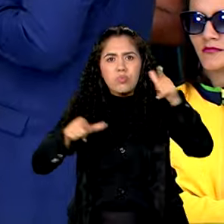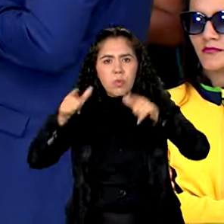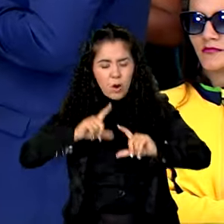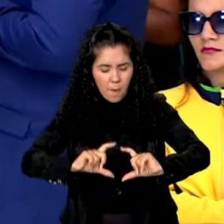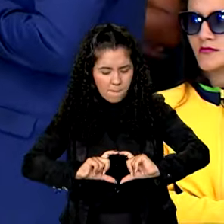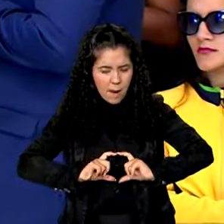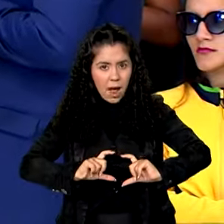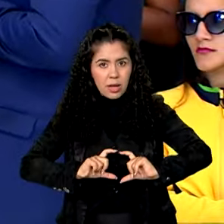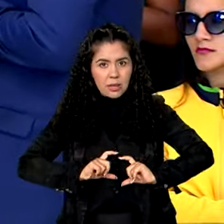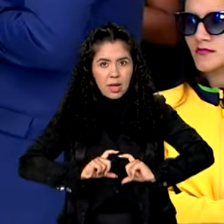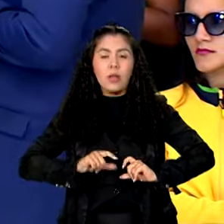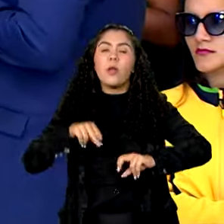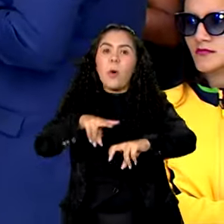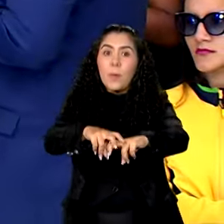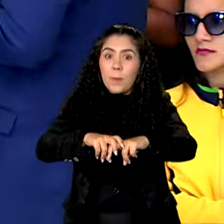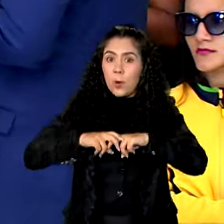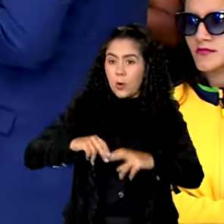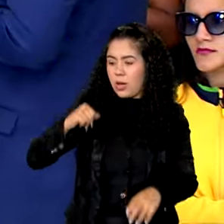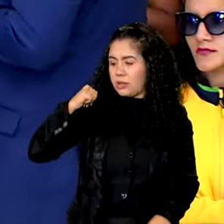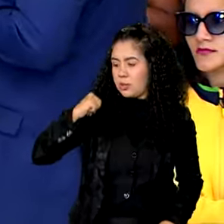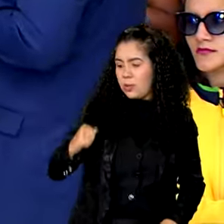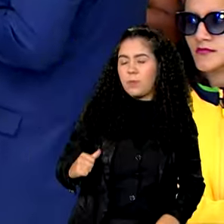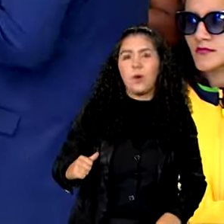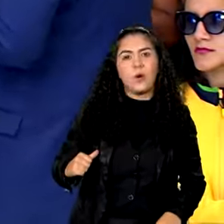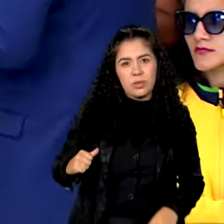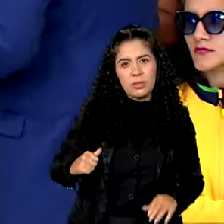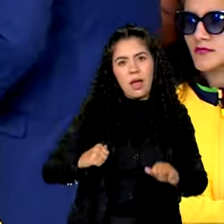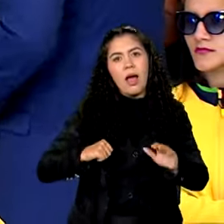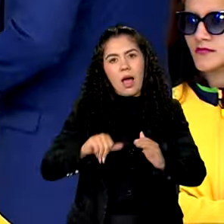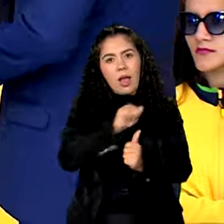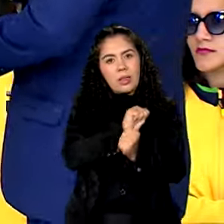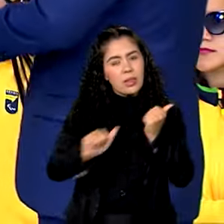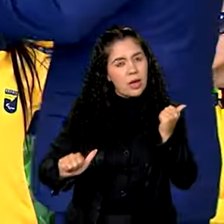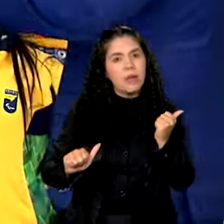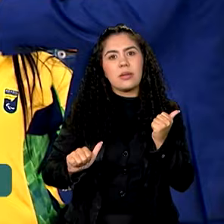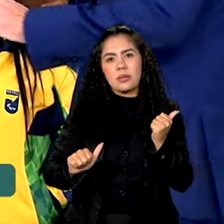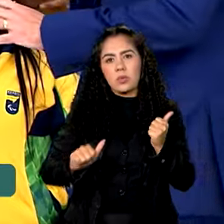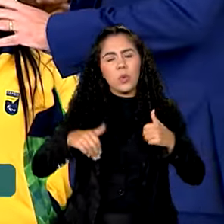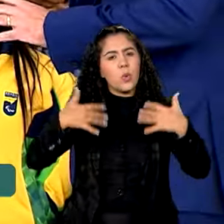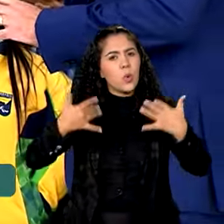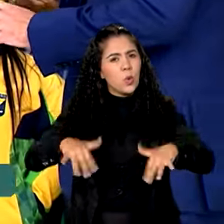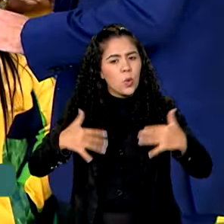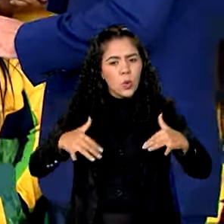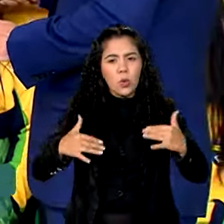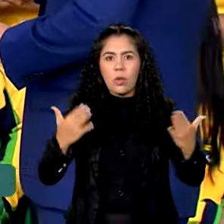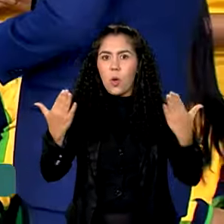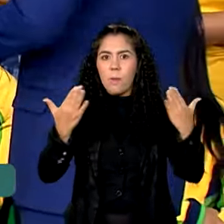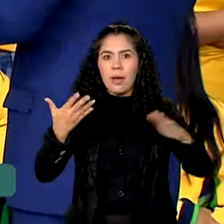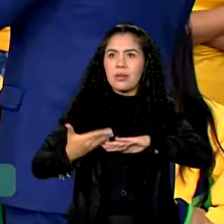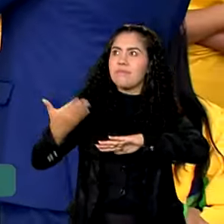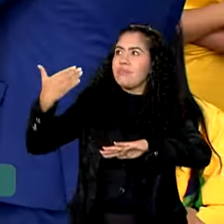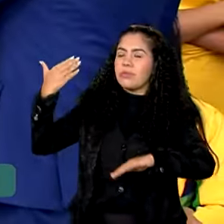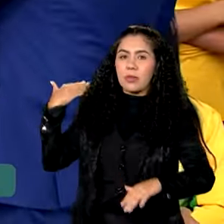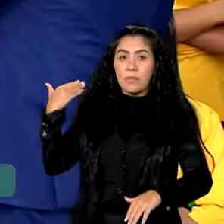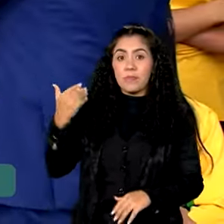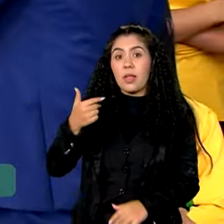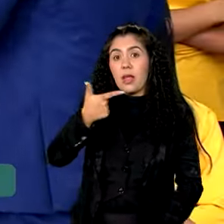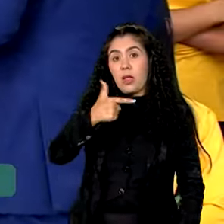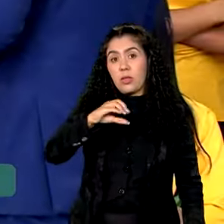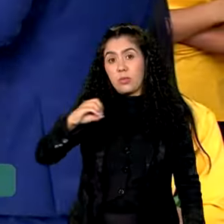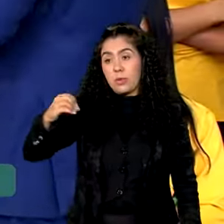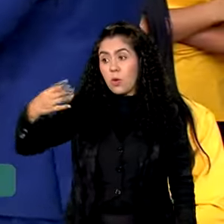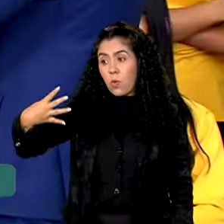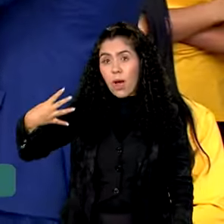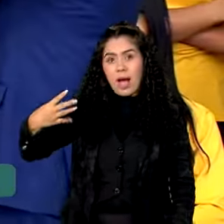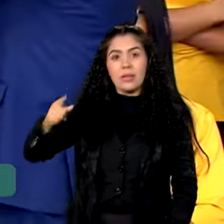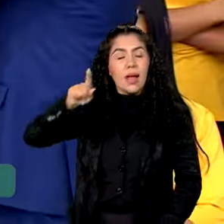fruto do Bolsa Atleta é, de certo modo, muito maior do que em qualquer outro período da história. Em 2004, nos Jogos